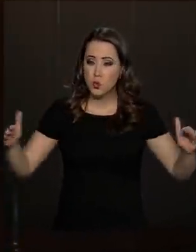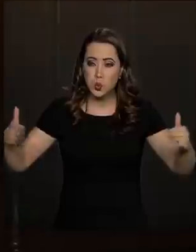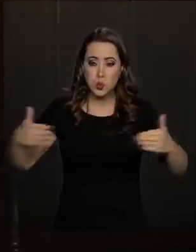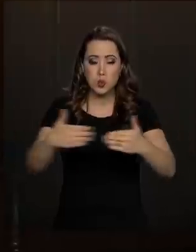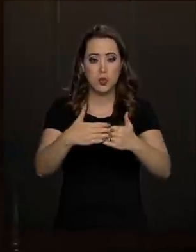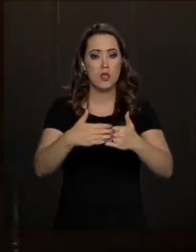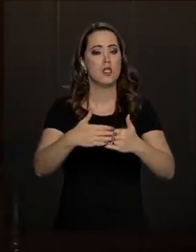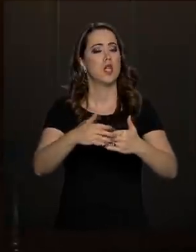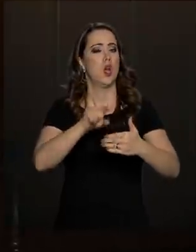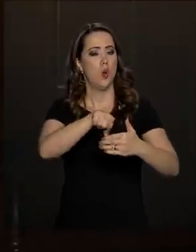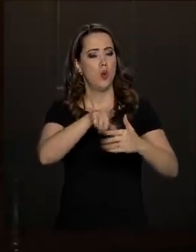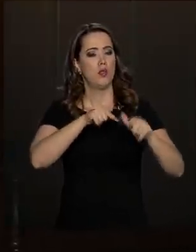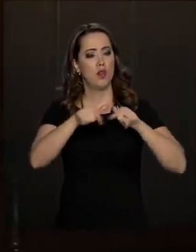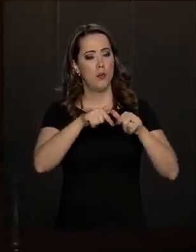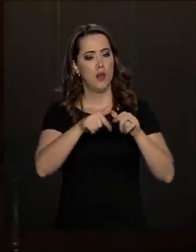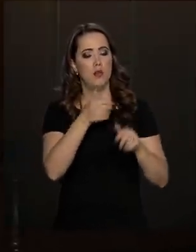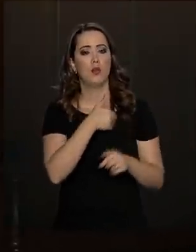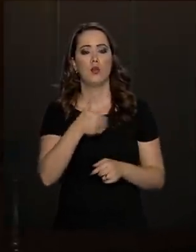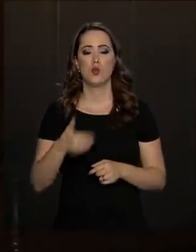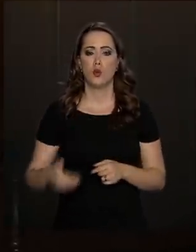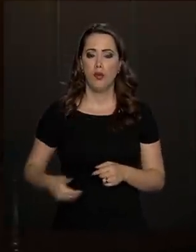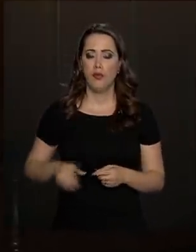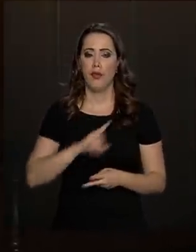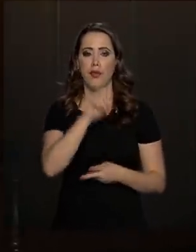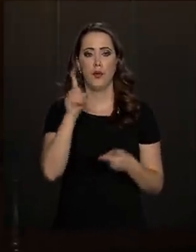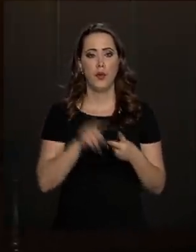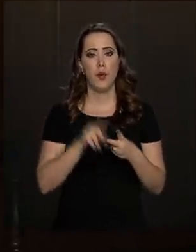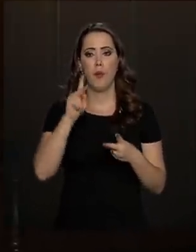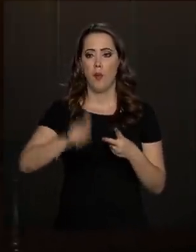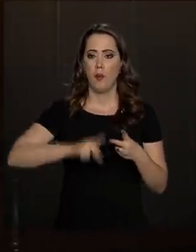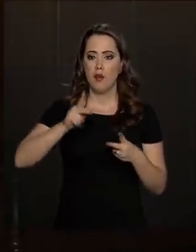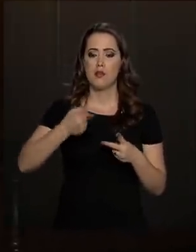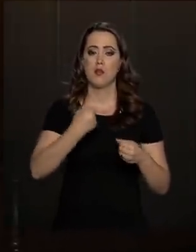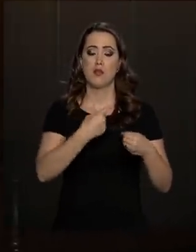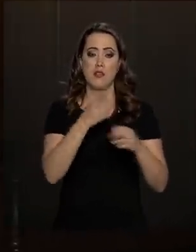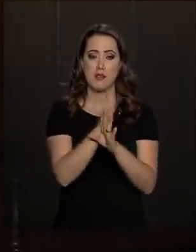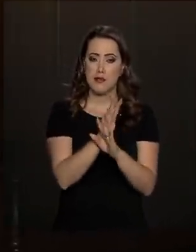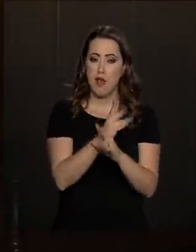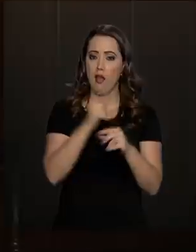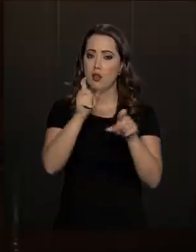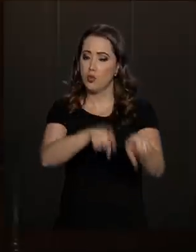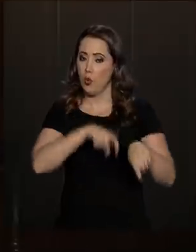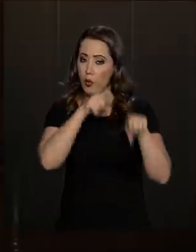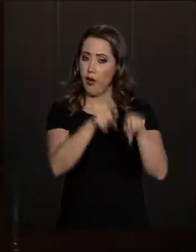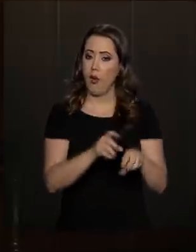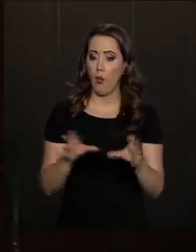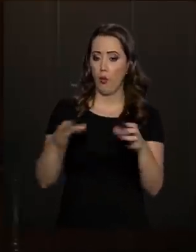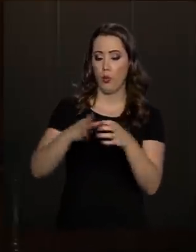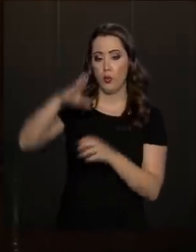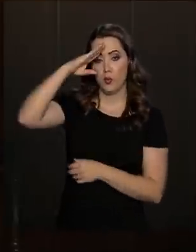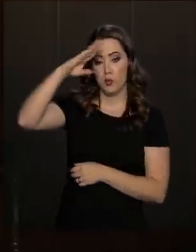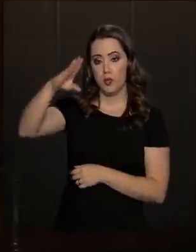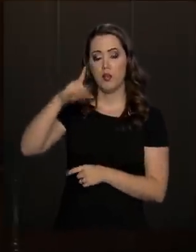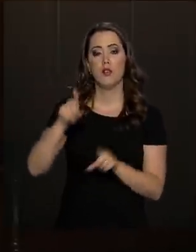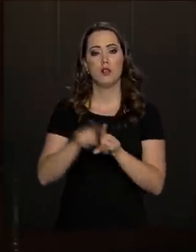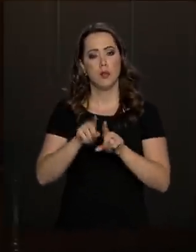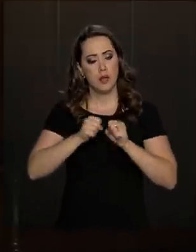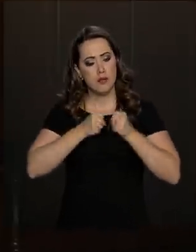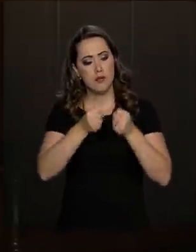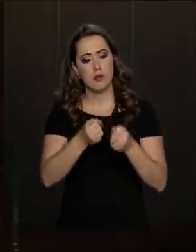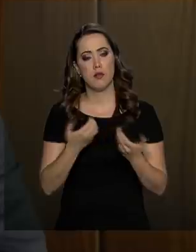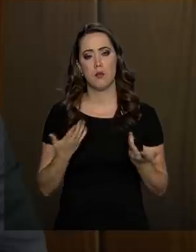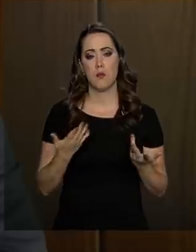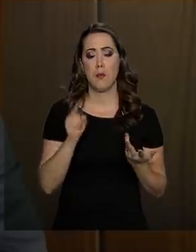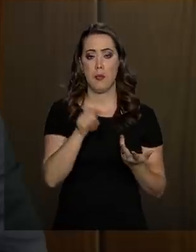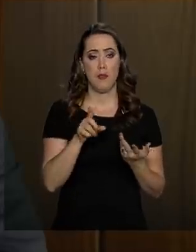os servidores civis, a população urbana, a população do campo, os militares dão sua cota de sacrifício